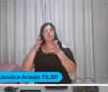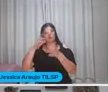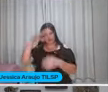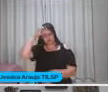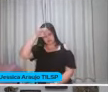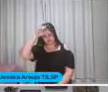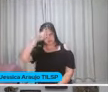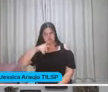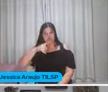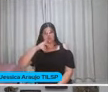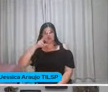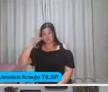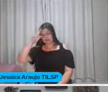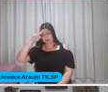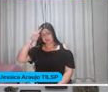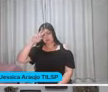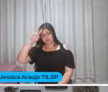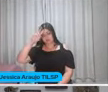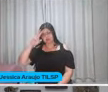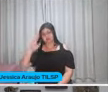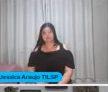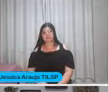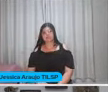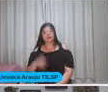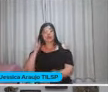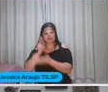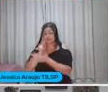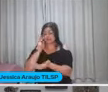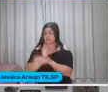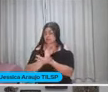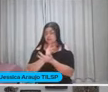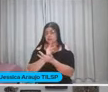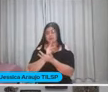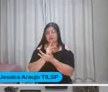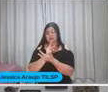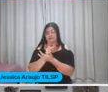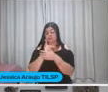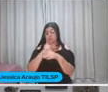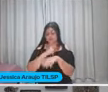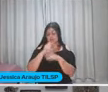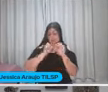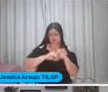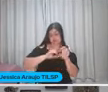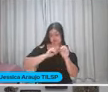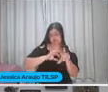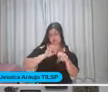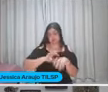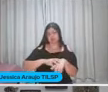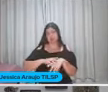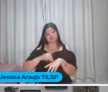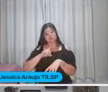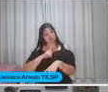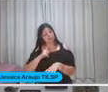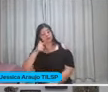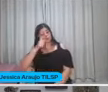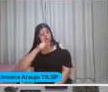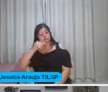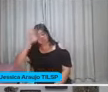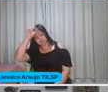E vamos lembrar, pessoal Que nem sempre Que há ensino Ocorre aprendizagem